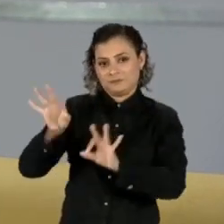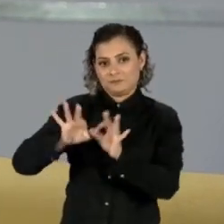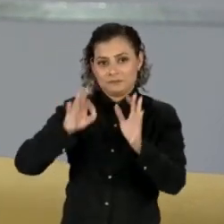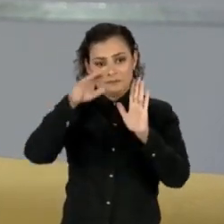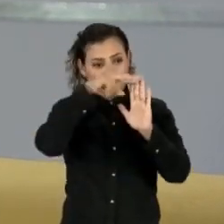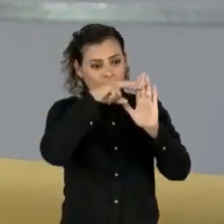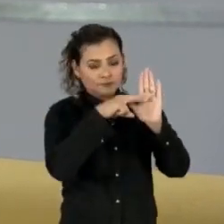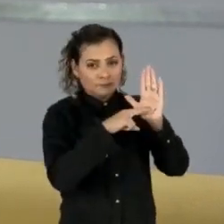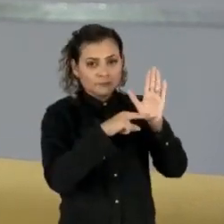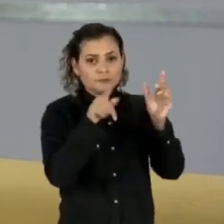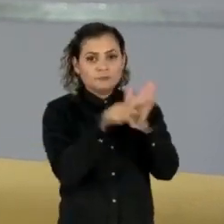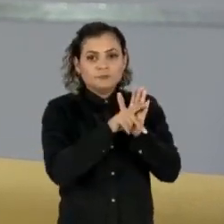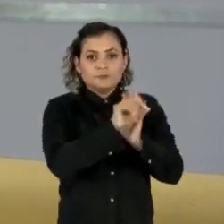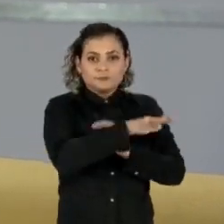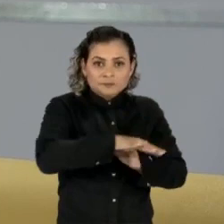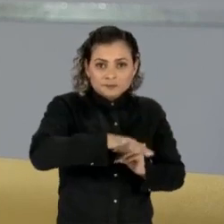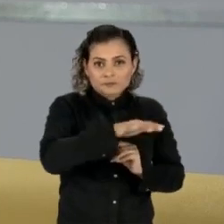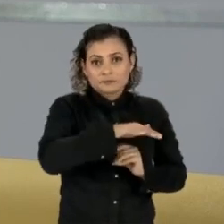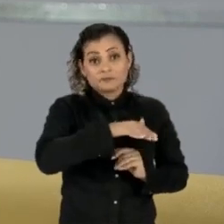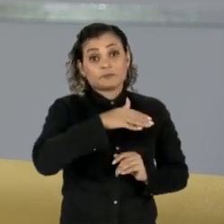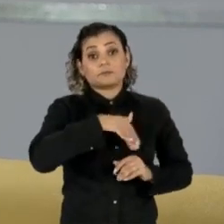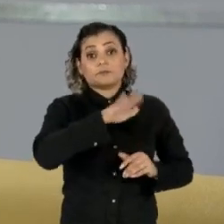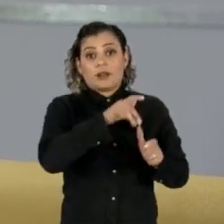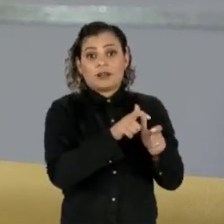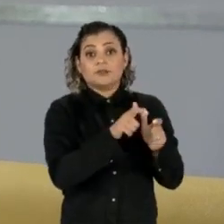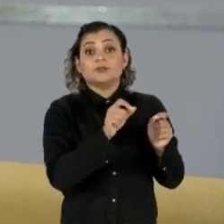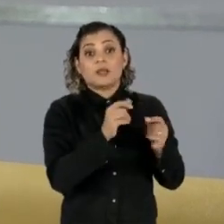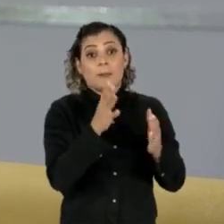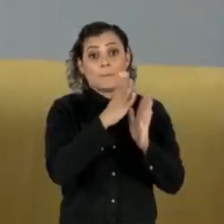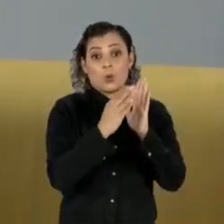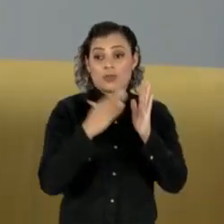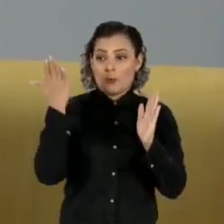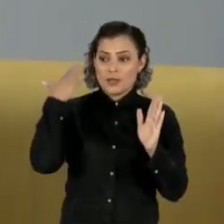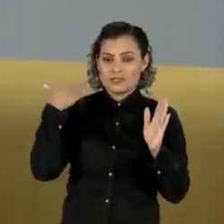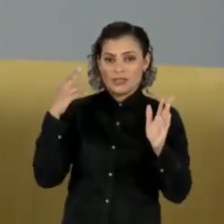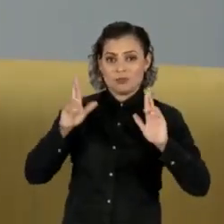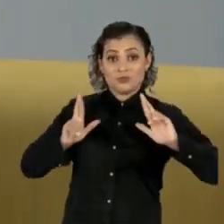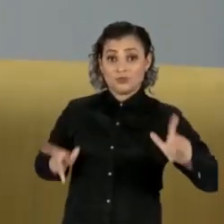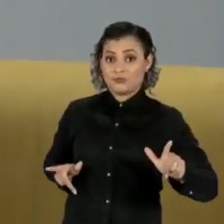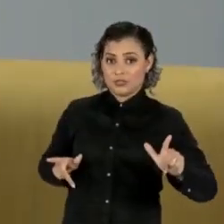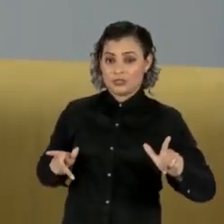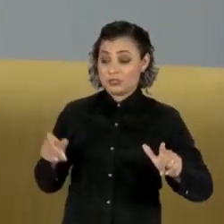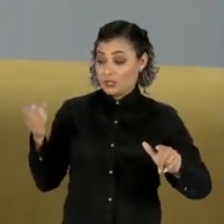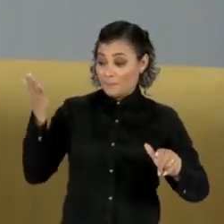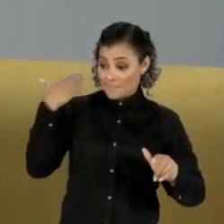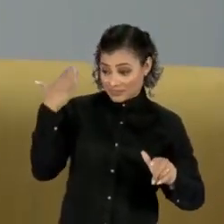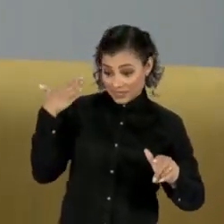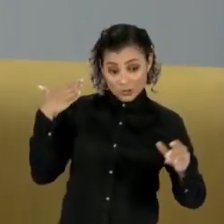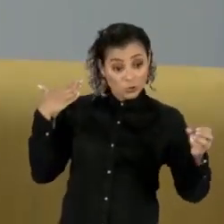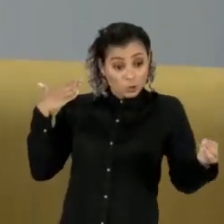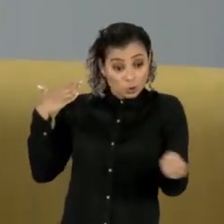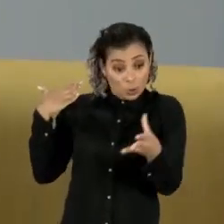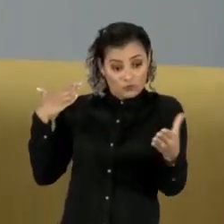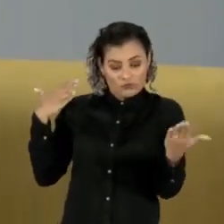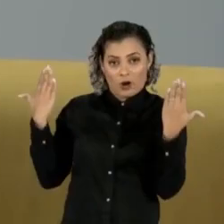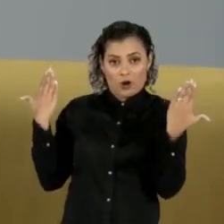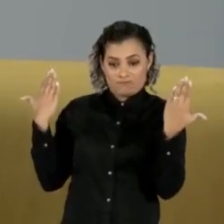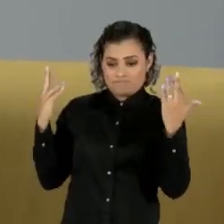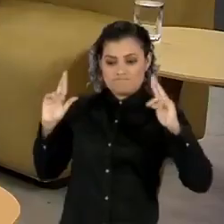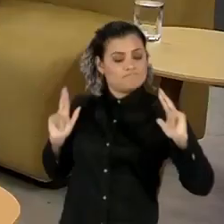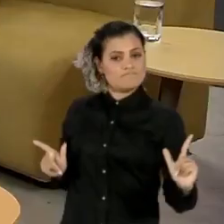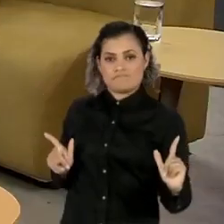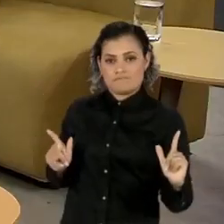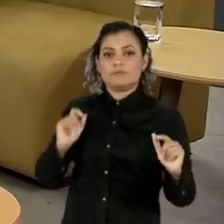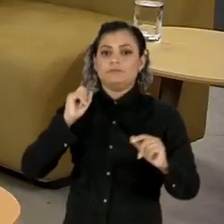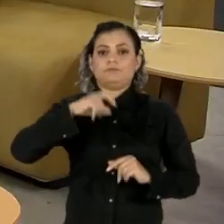é muito mais abrangente do que uma correção do modelo anterior. Seria um novo modelo, uma nova forma de pensamento para a possibilidade de